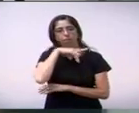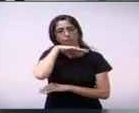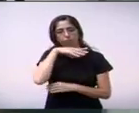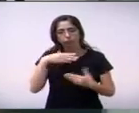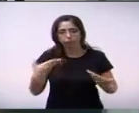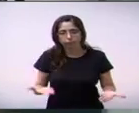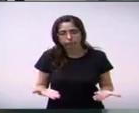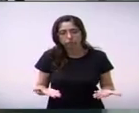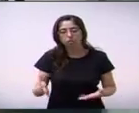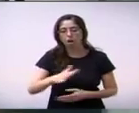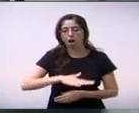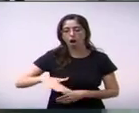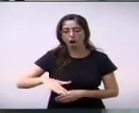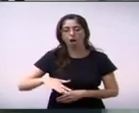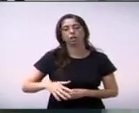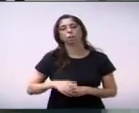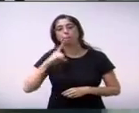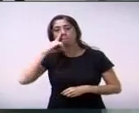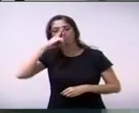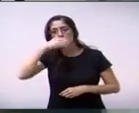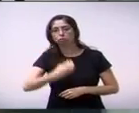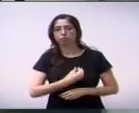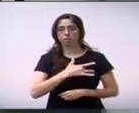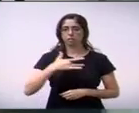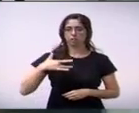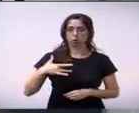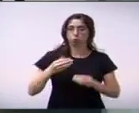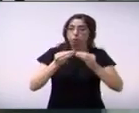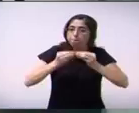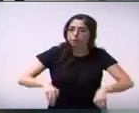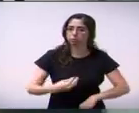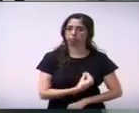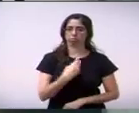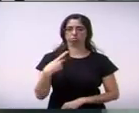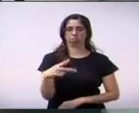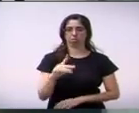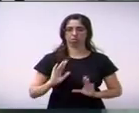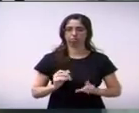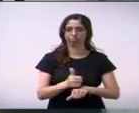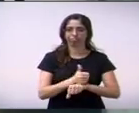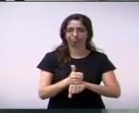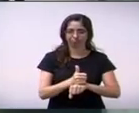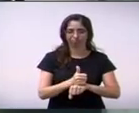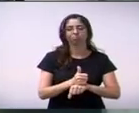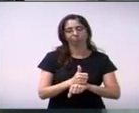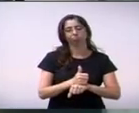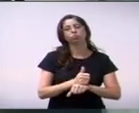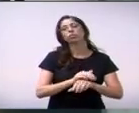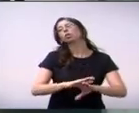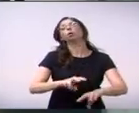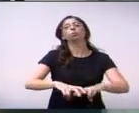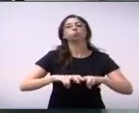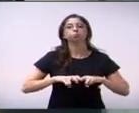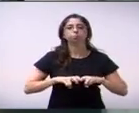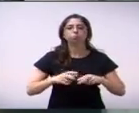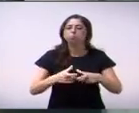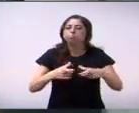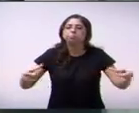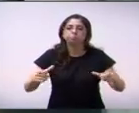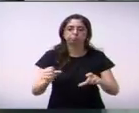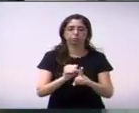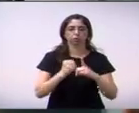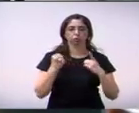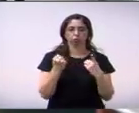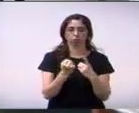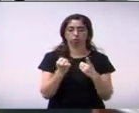reconhecido risco de vida. Como sabemos, essa é a realidade de grande parte dos profissionais que atuam, especialmente